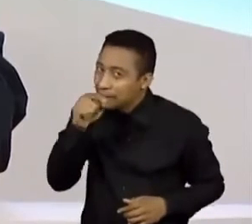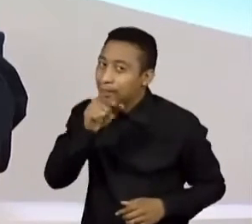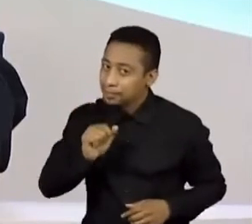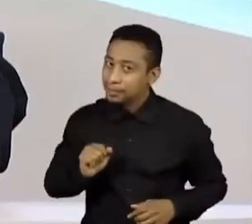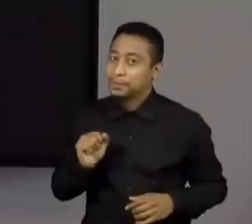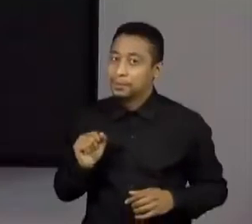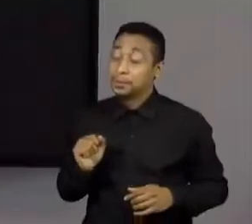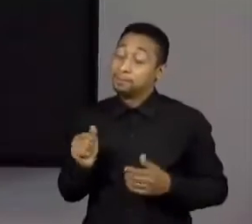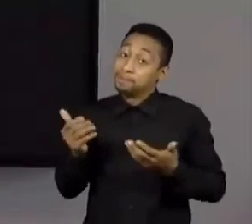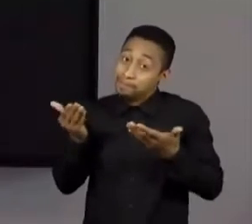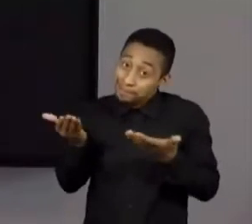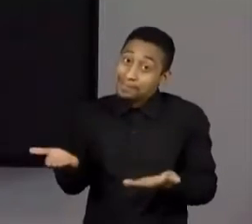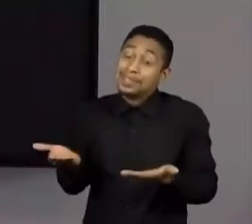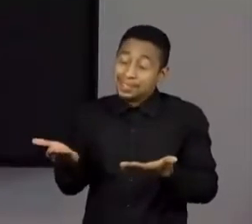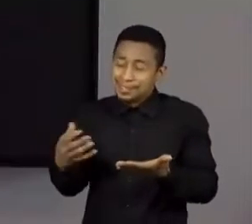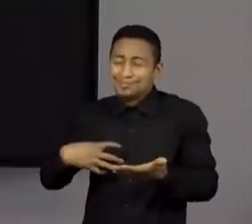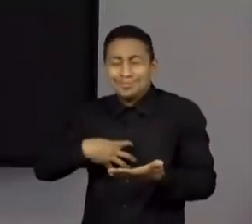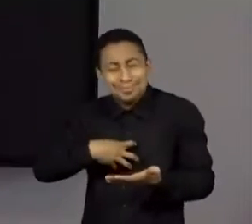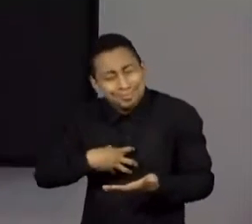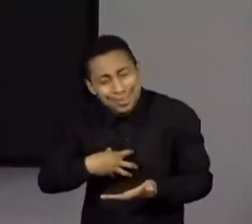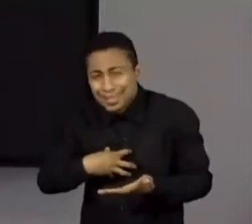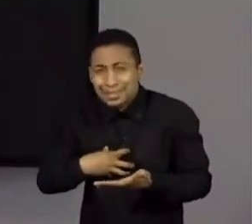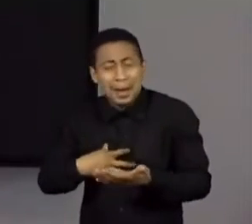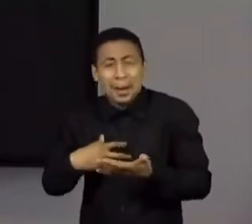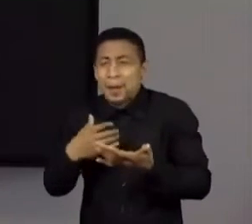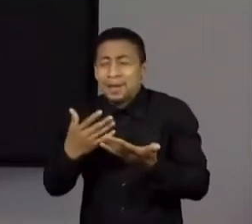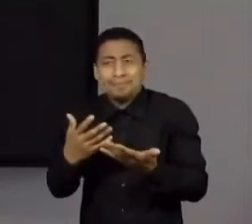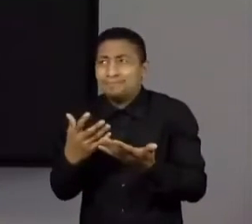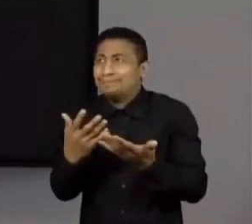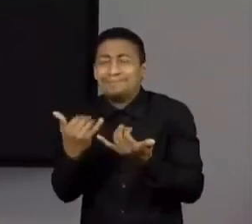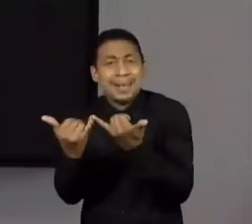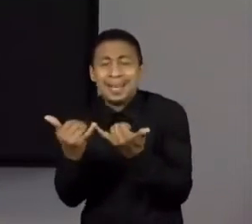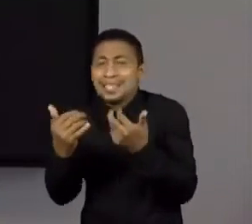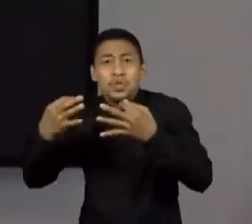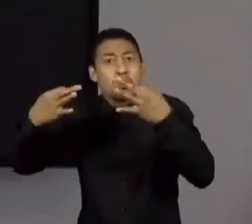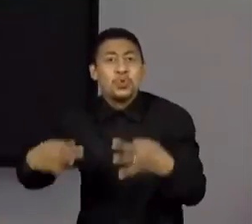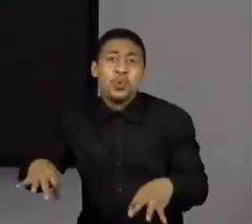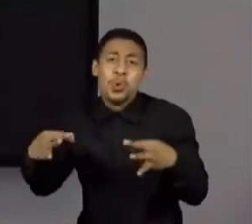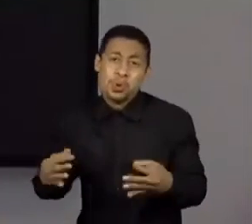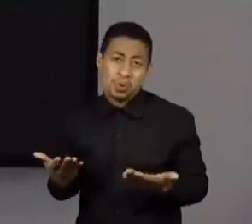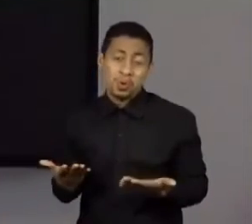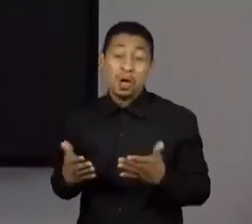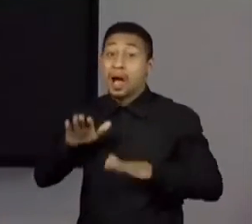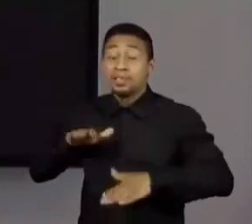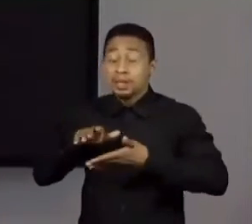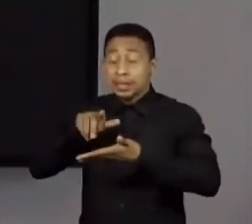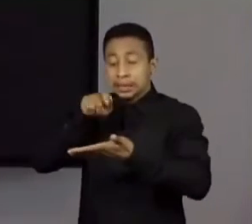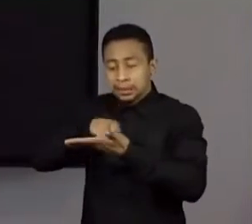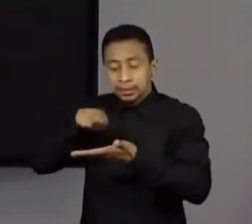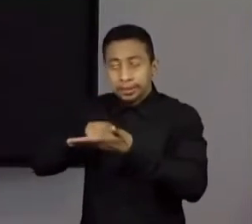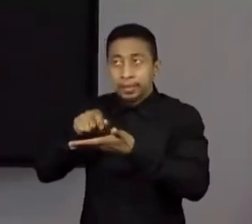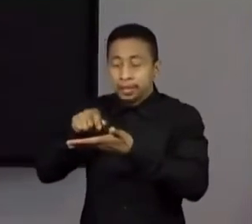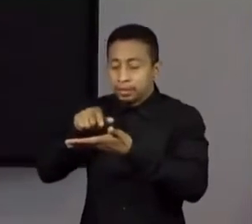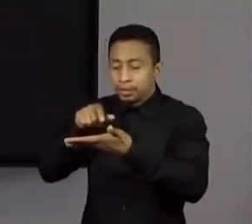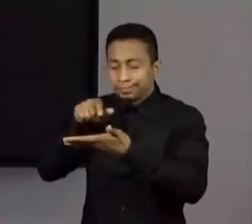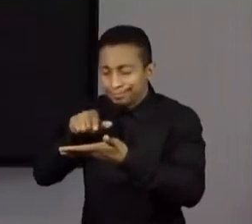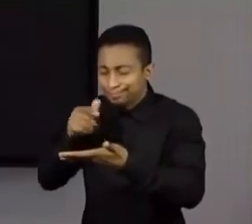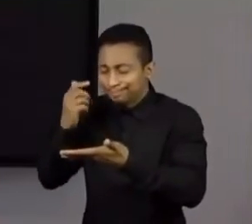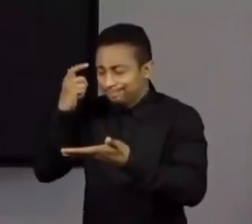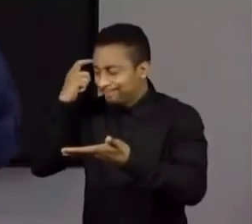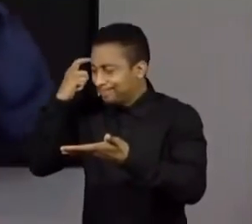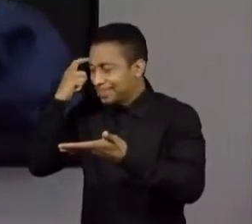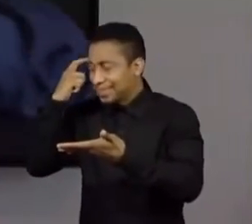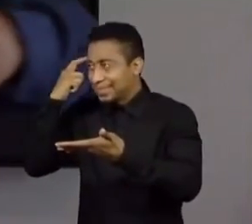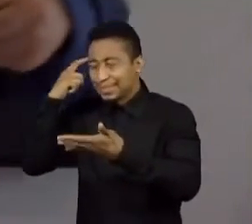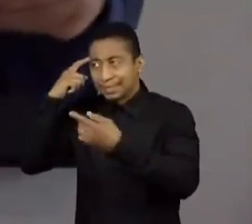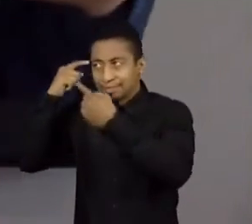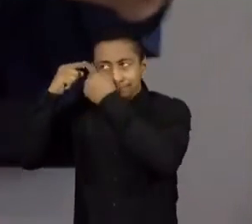Então, é muito doloroso e às vezes emperra e eu fico ali, às vezes eu